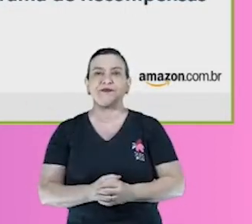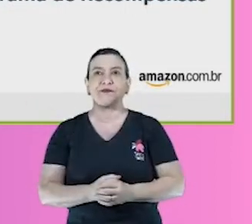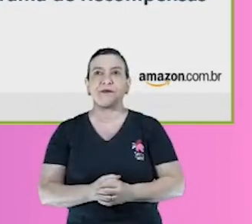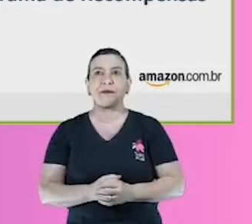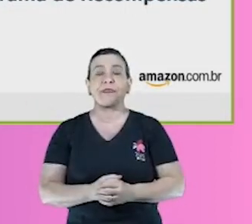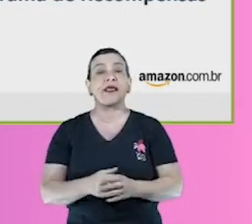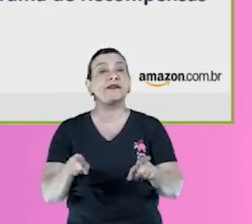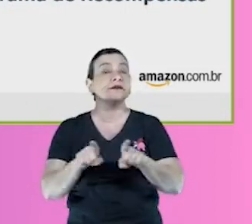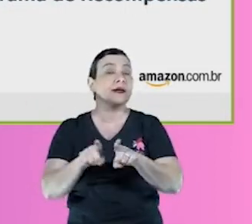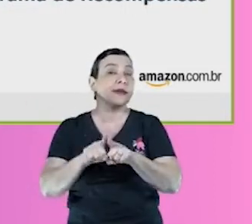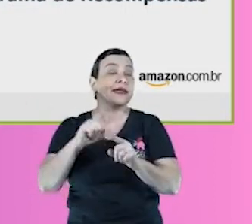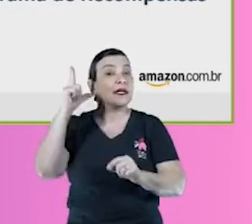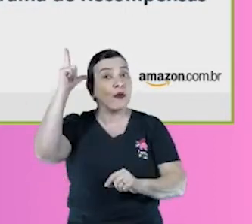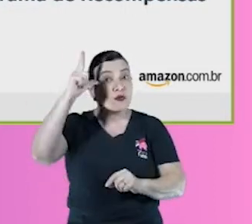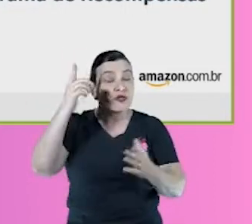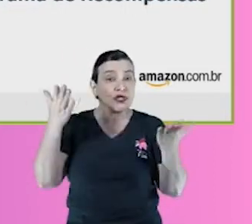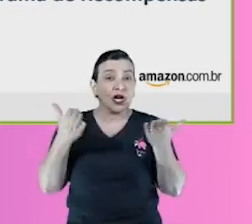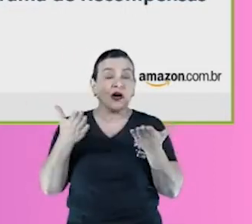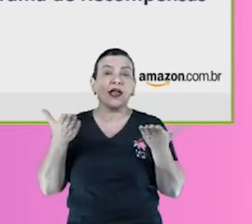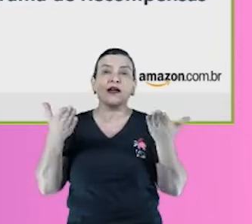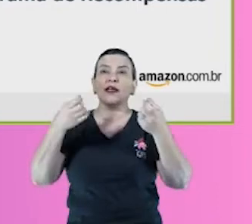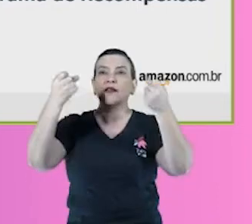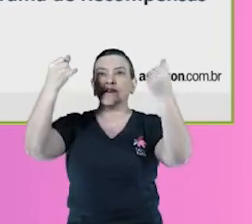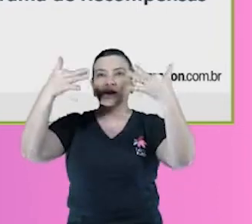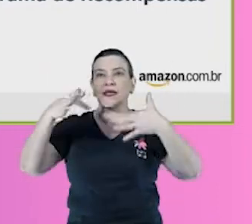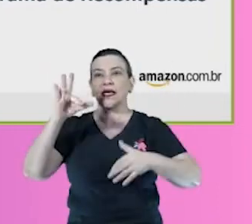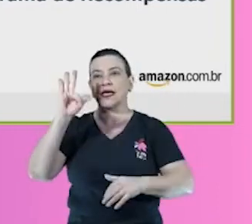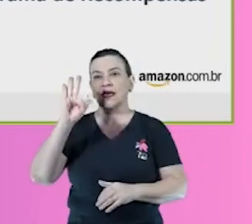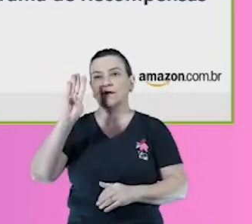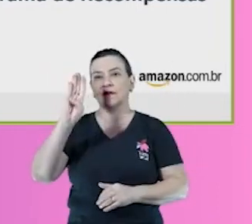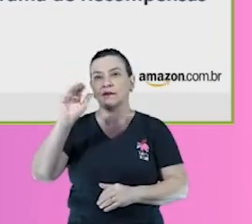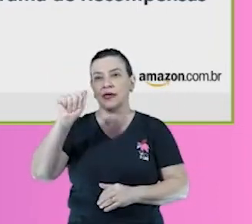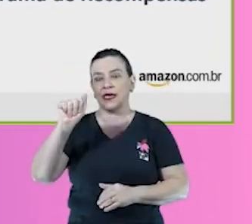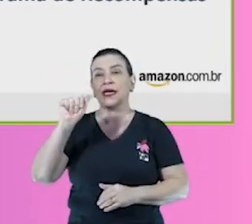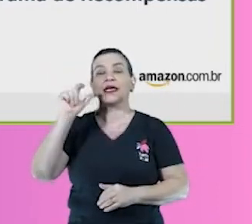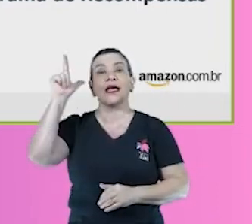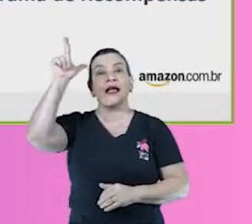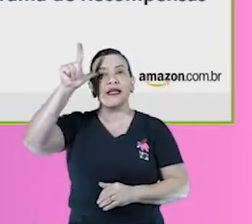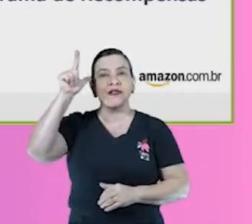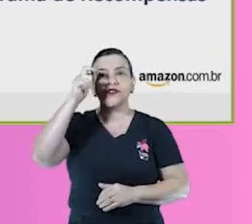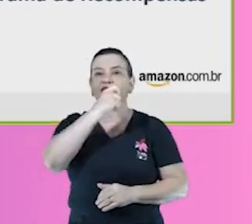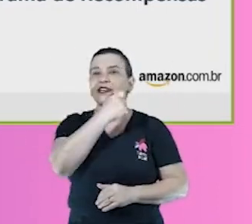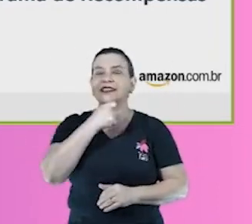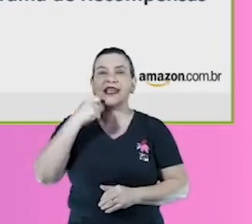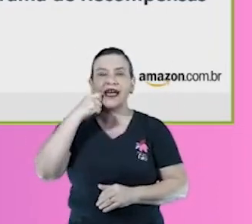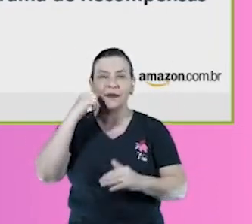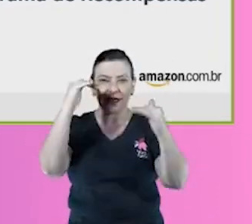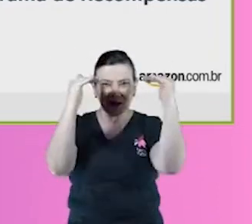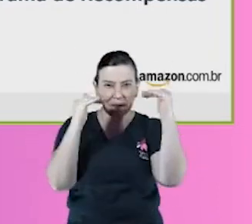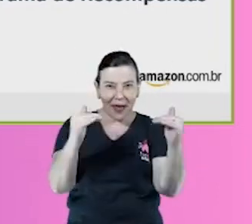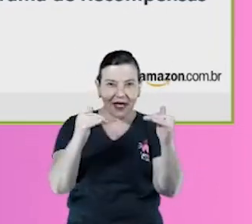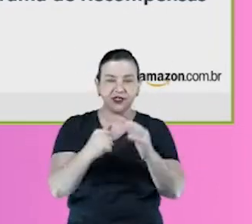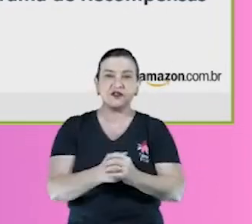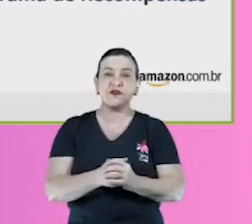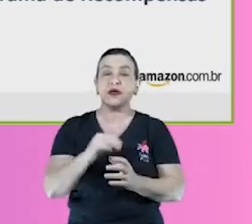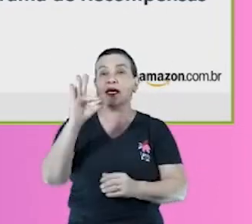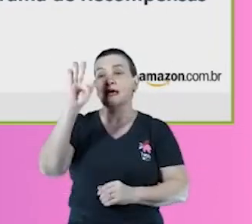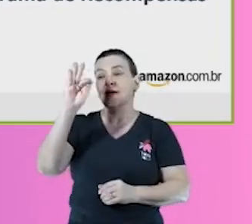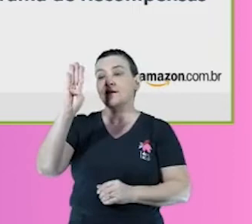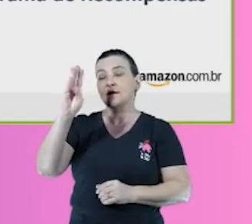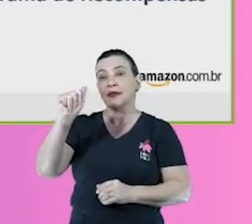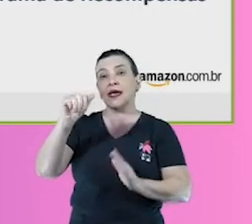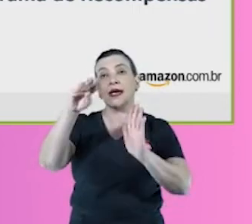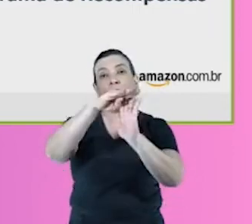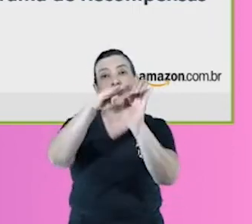logística, eu vou emendar e falar do FBA, que é a logística da Amazon, logo abaixo aí do DBA. O FBA é um programa em que a Amazon